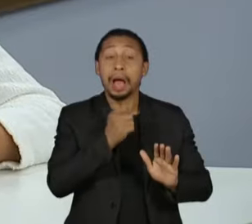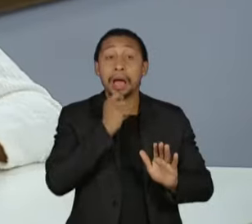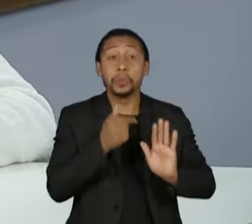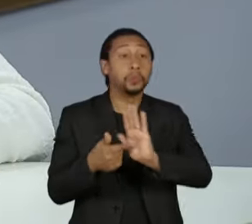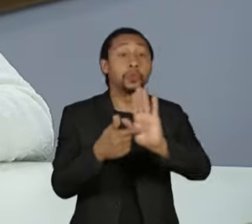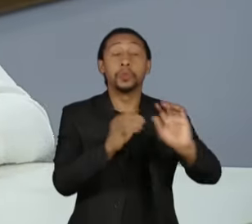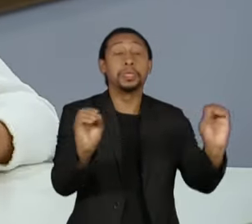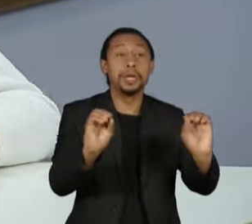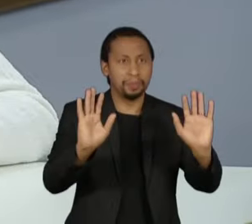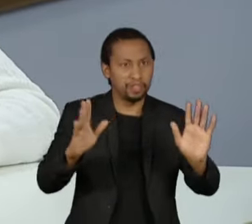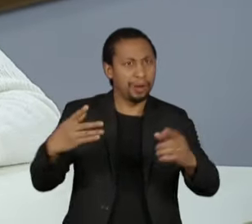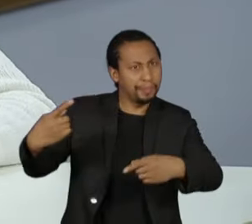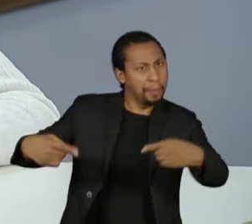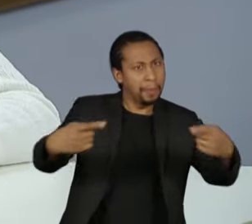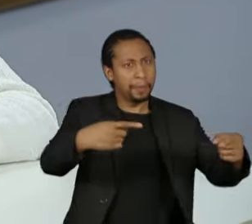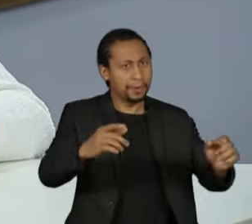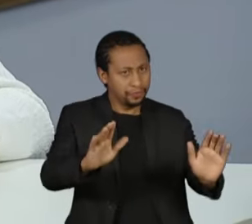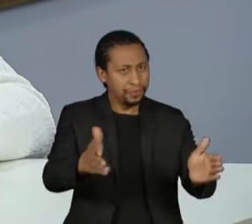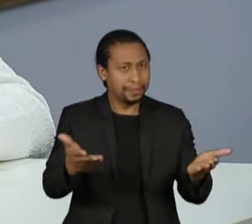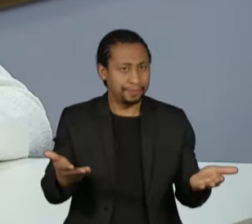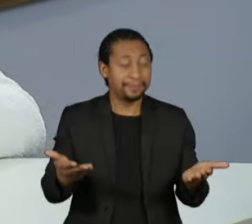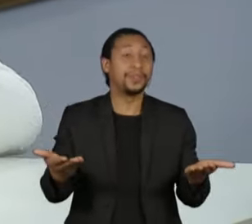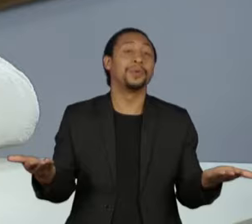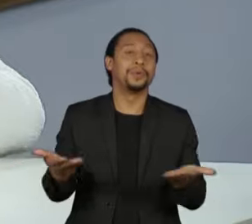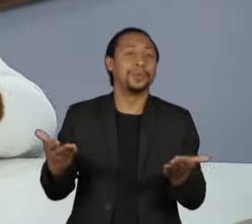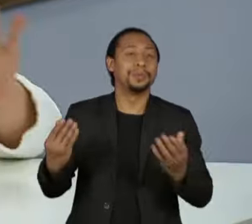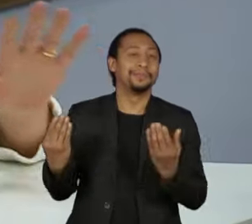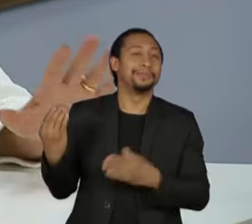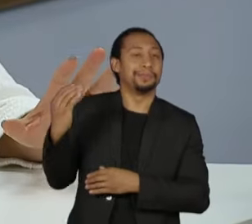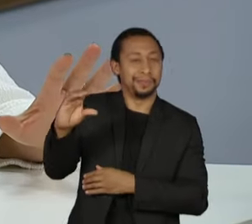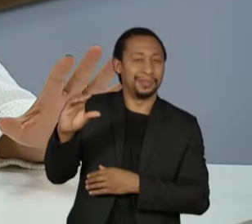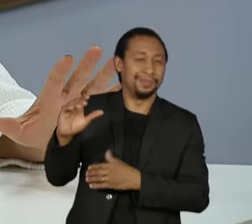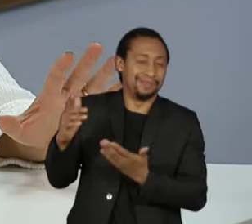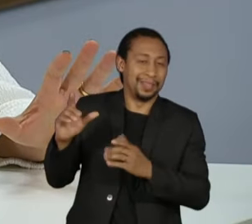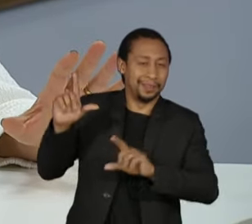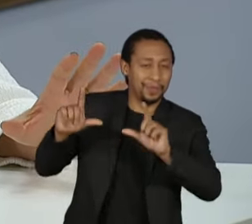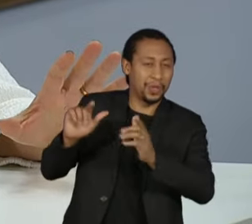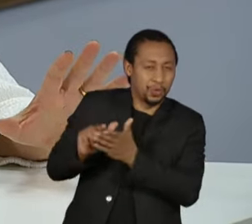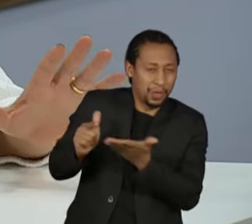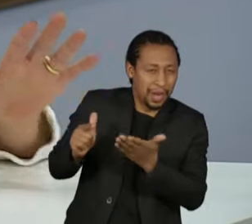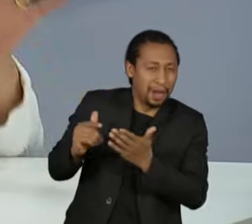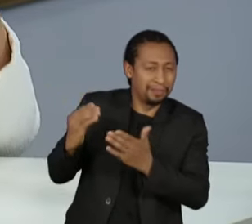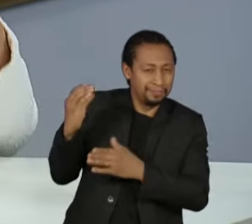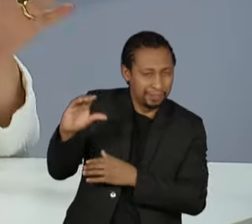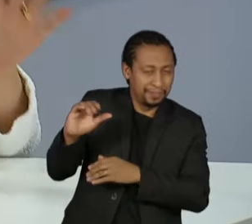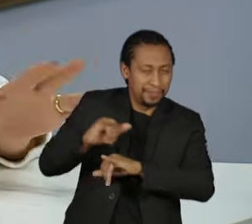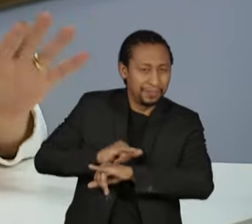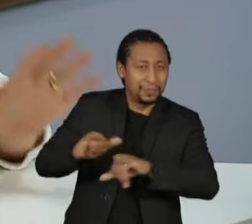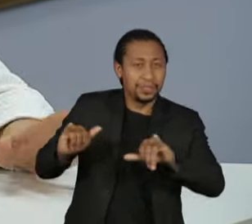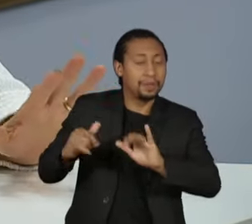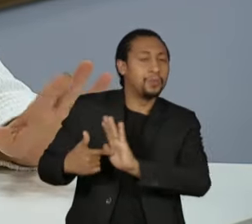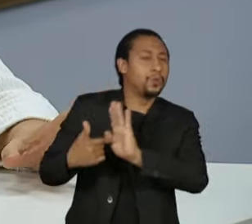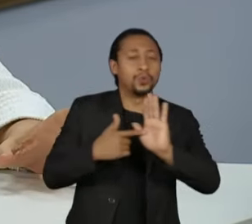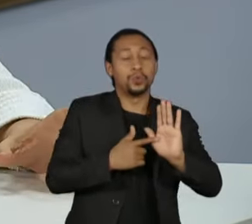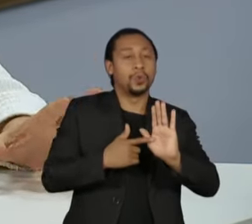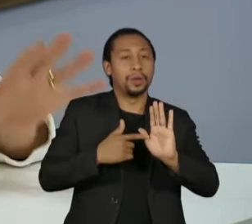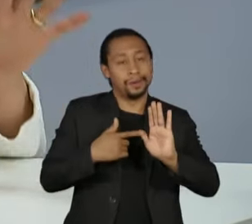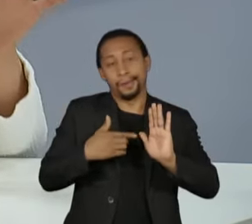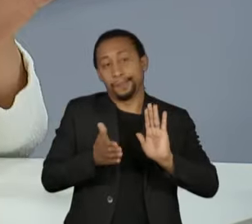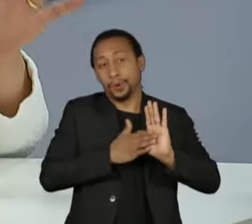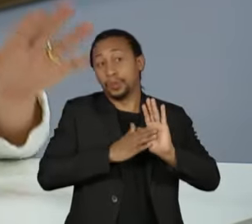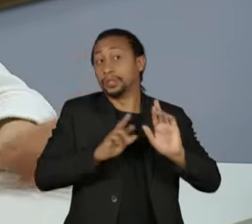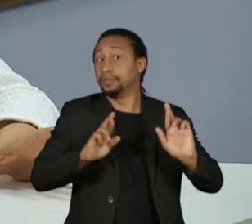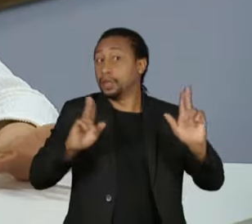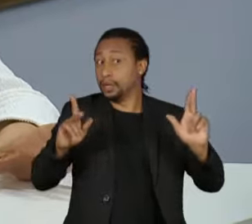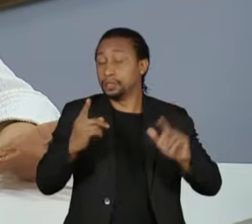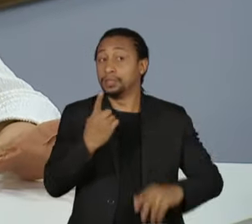já. Hoje saiu em veículos de imprensa que eles estão pensando numa proposta completamente diferente, de 130 bilhões de